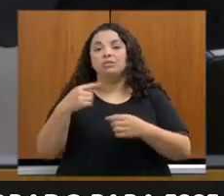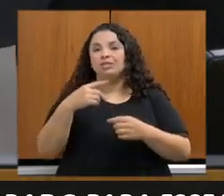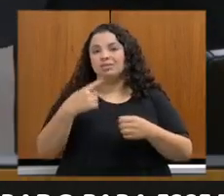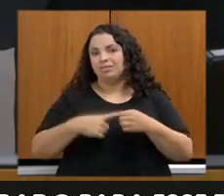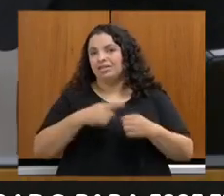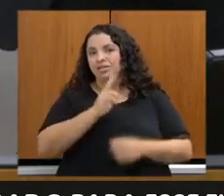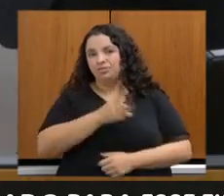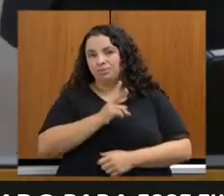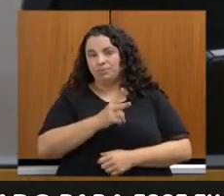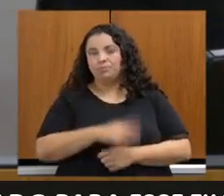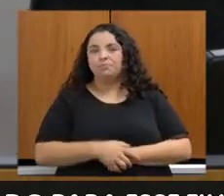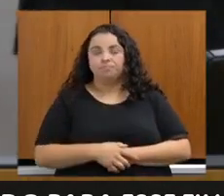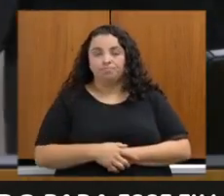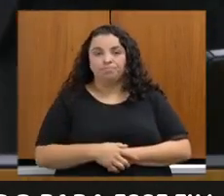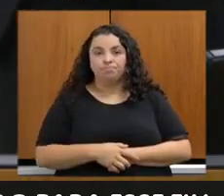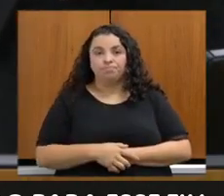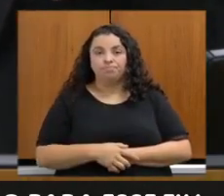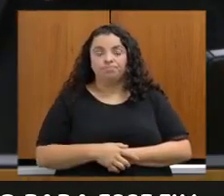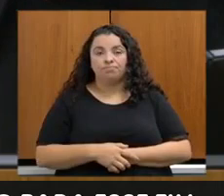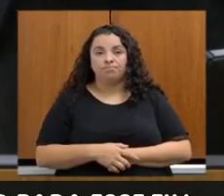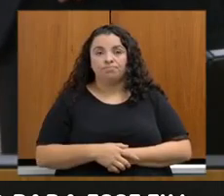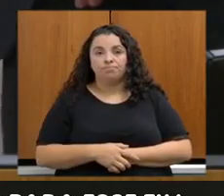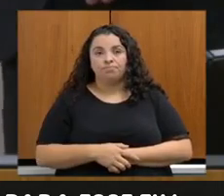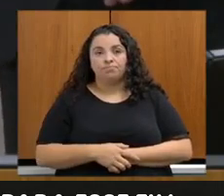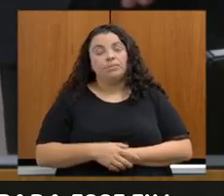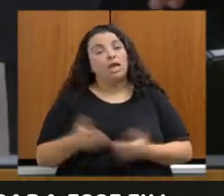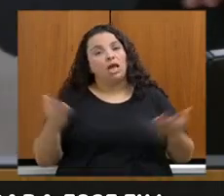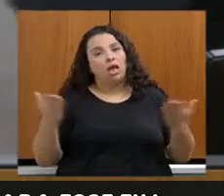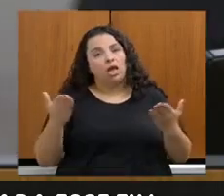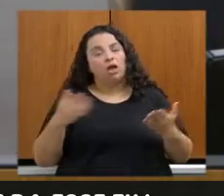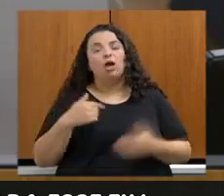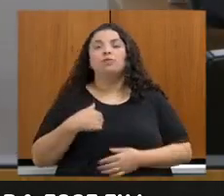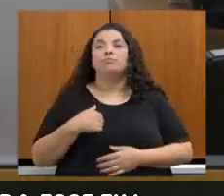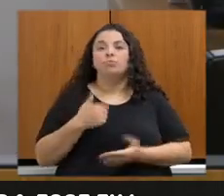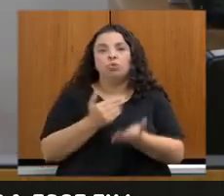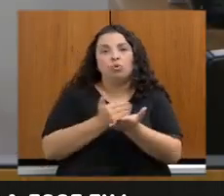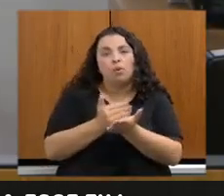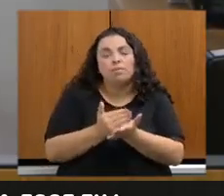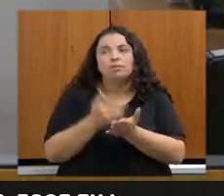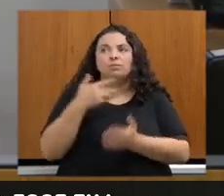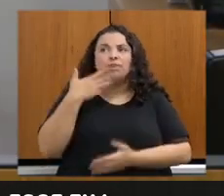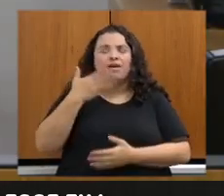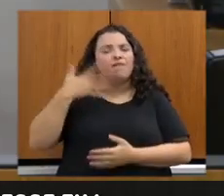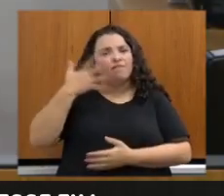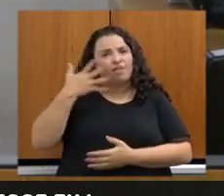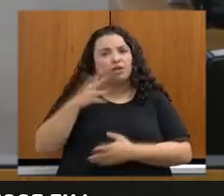Eu passo aqui a tecer minhas considerações iniciais sobre o tema.